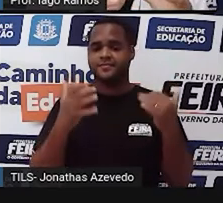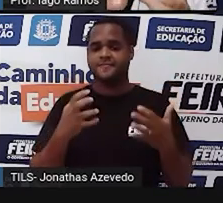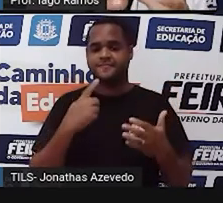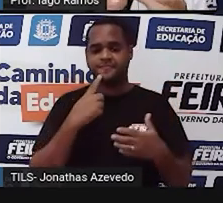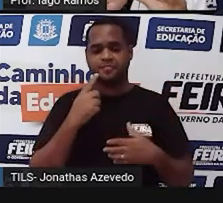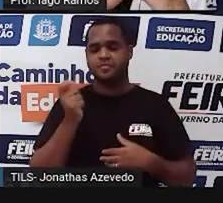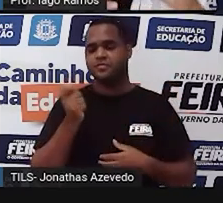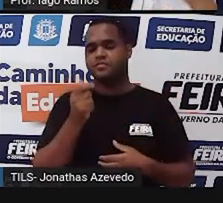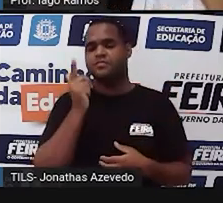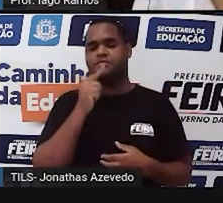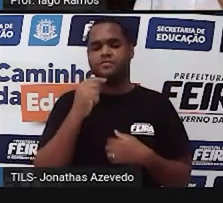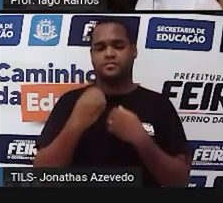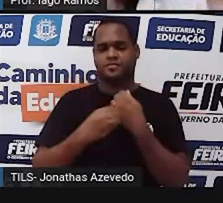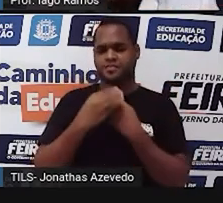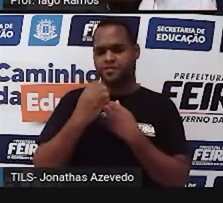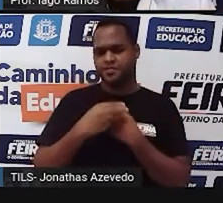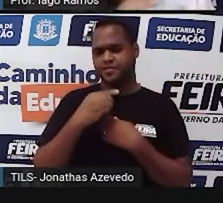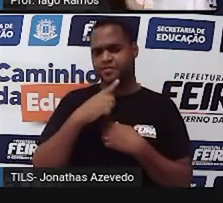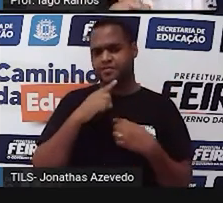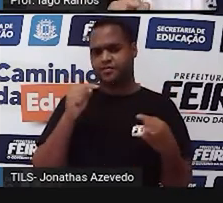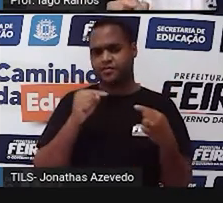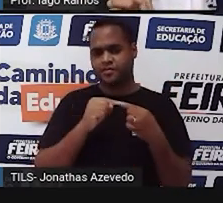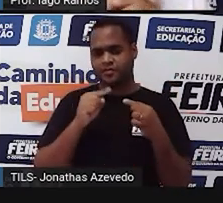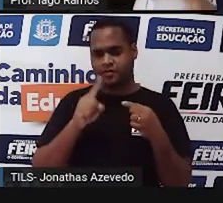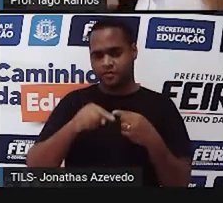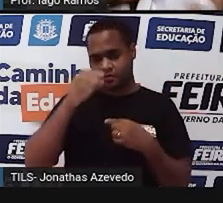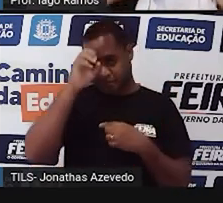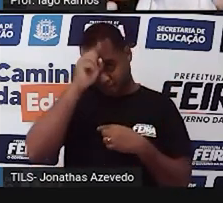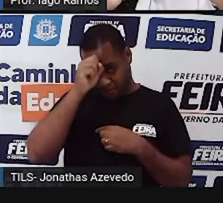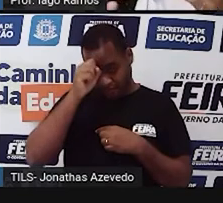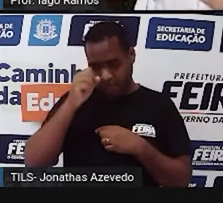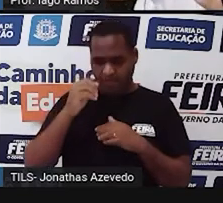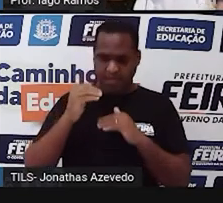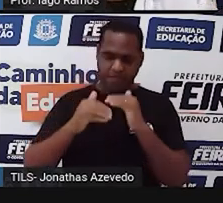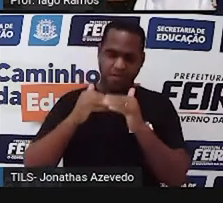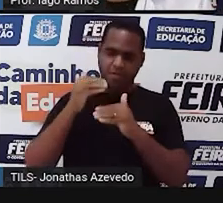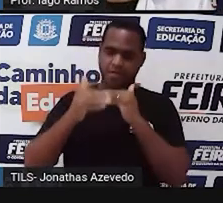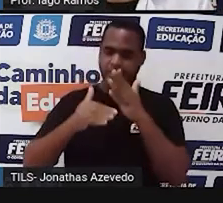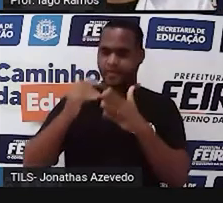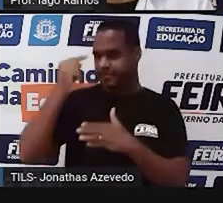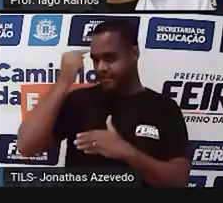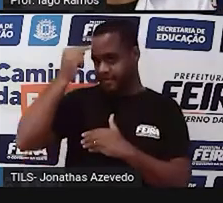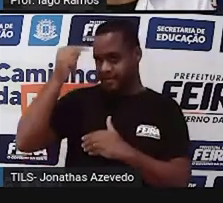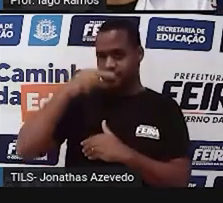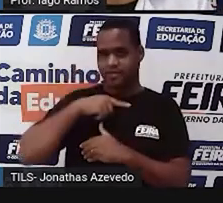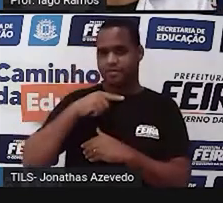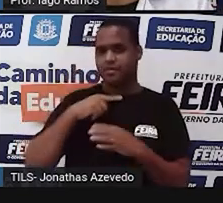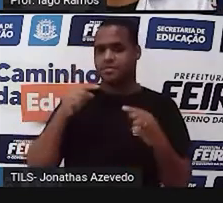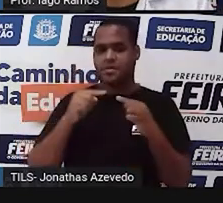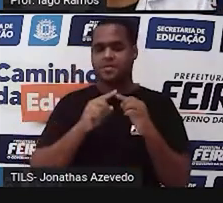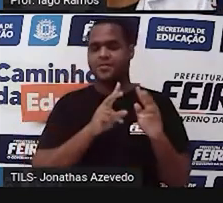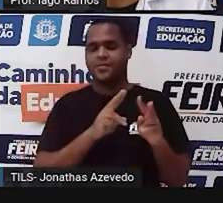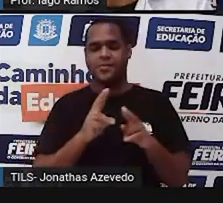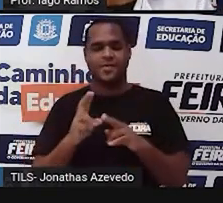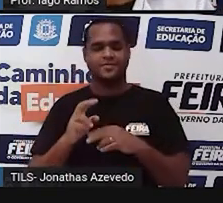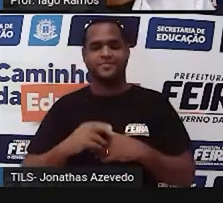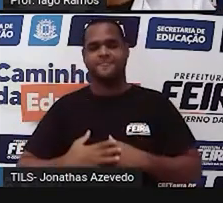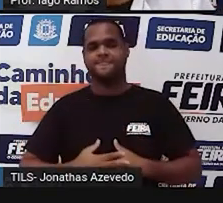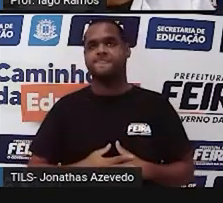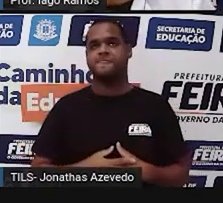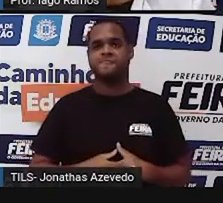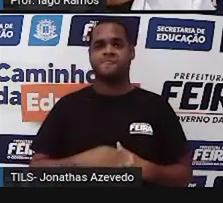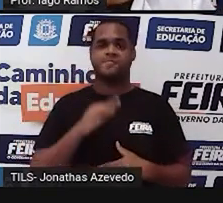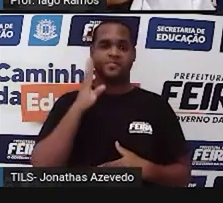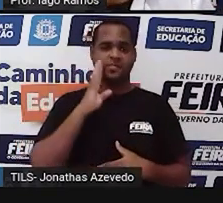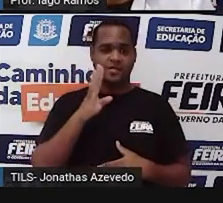vai trazer para a gente, vai fazer com que a gente aprenda, construa mesmo essa ideia do que é uma igualdade, certo? O